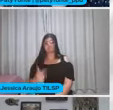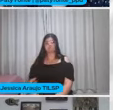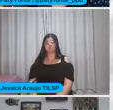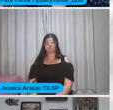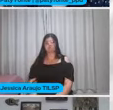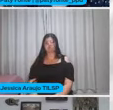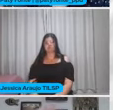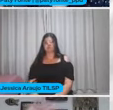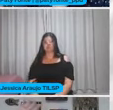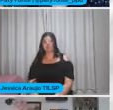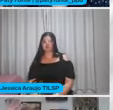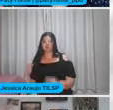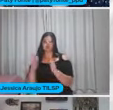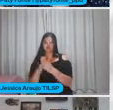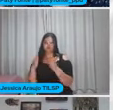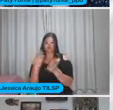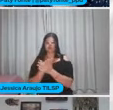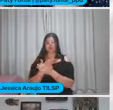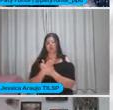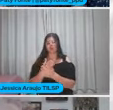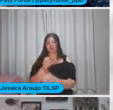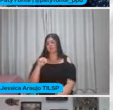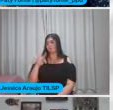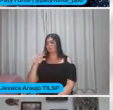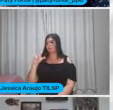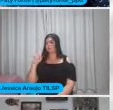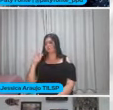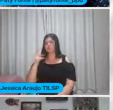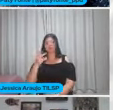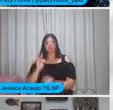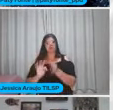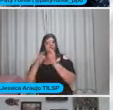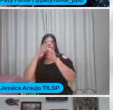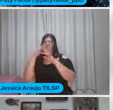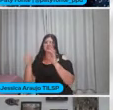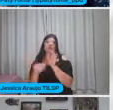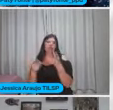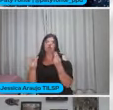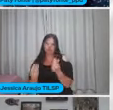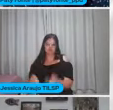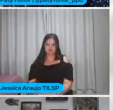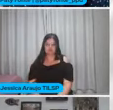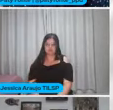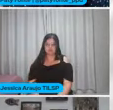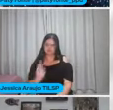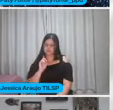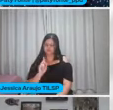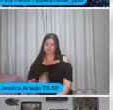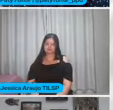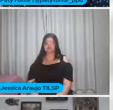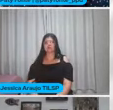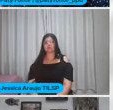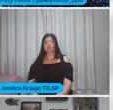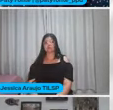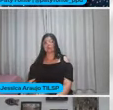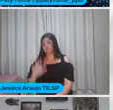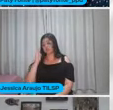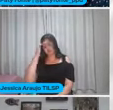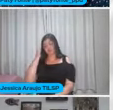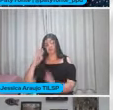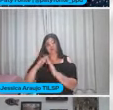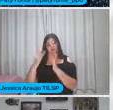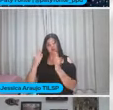Uma escola Multimídia Toda tecnologizada Não Tá? As vezes uma escola